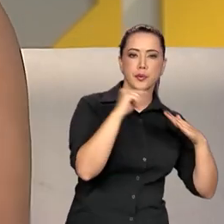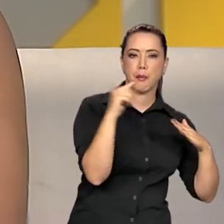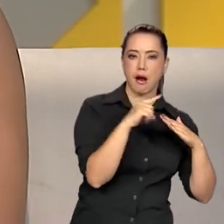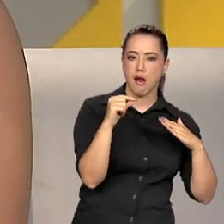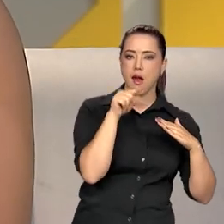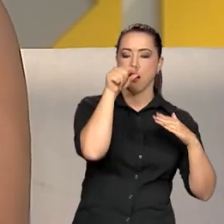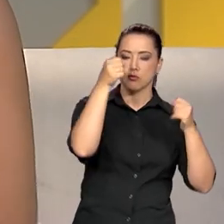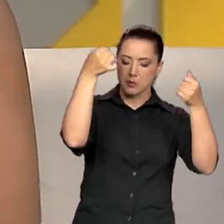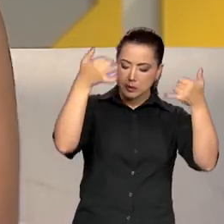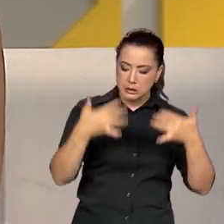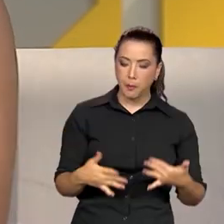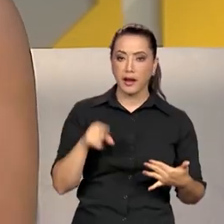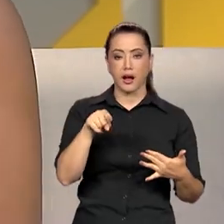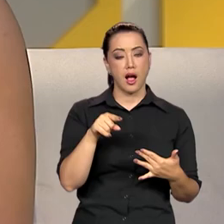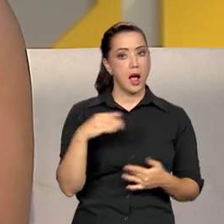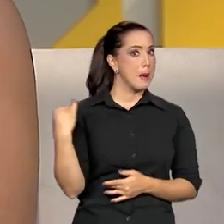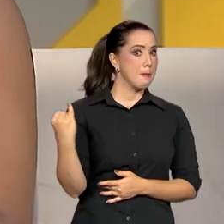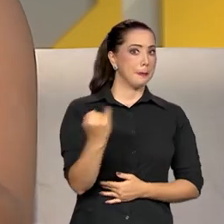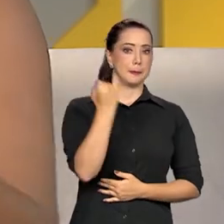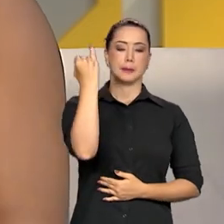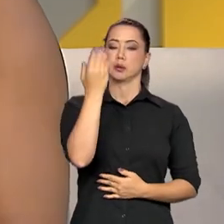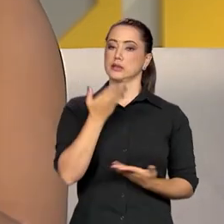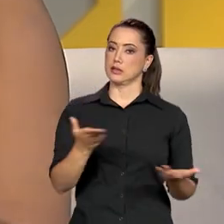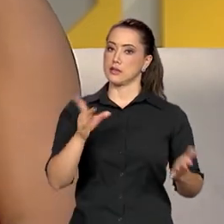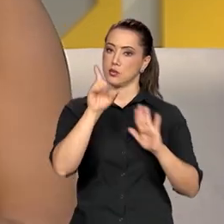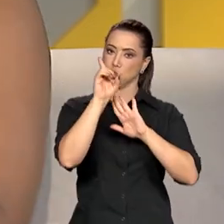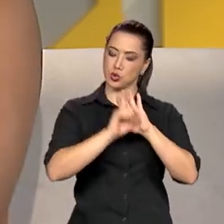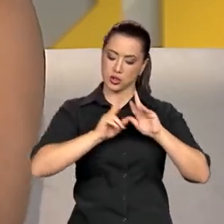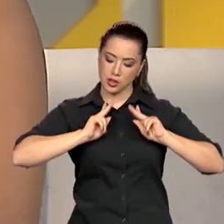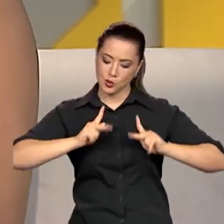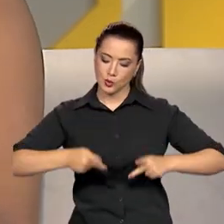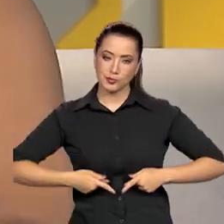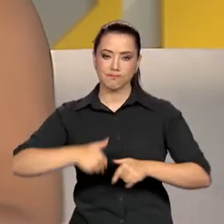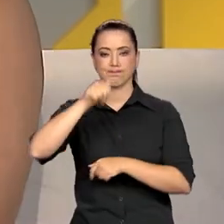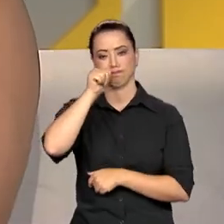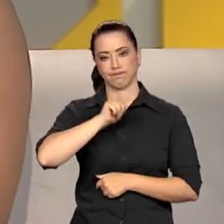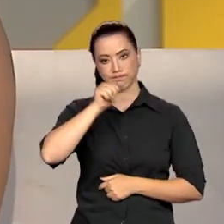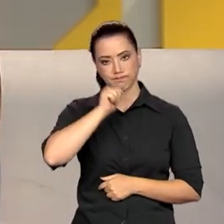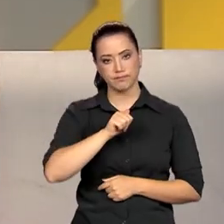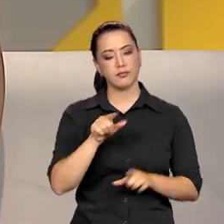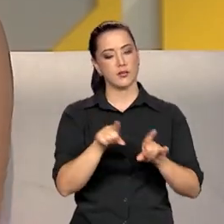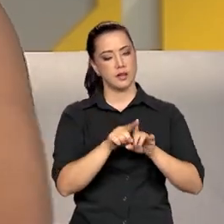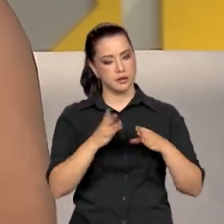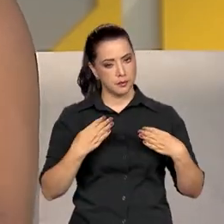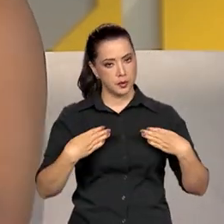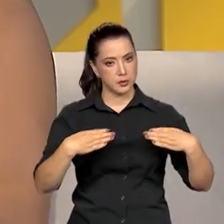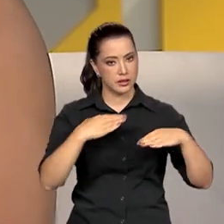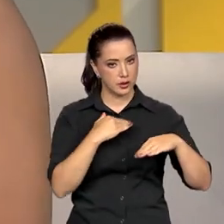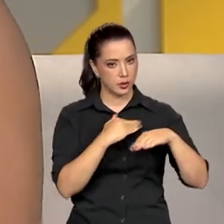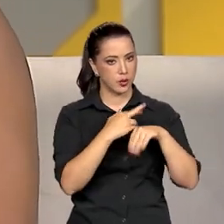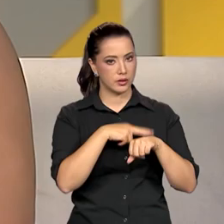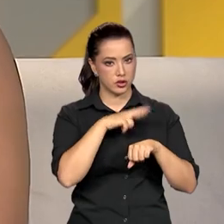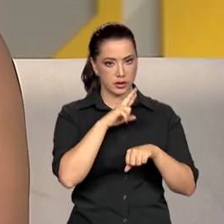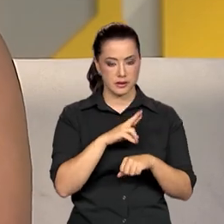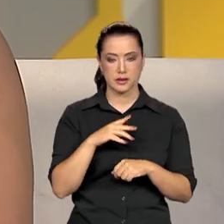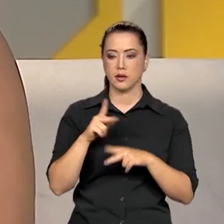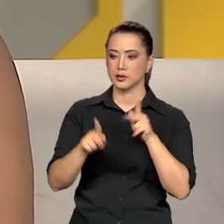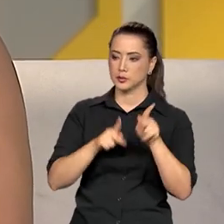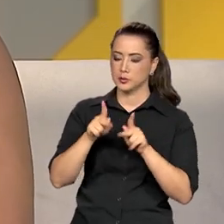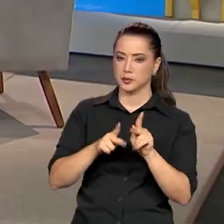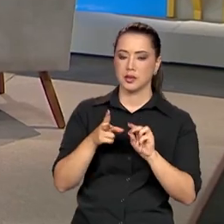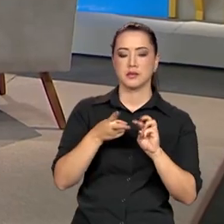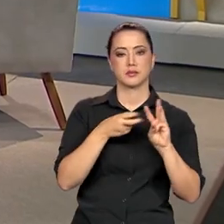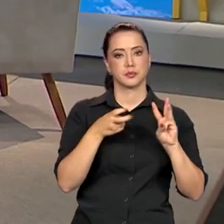reafirmar esse lugar de importância dos direitos humanos, das mulheres e do Ministério da Graduidade Racial e dos povos indígenas.